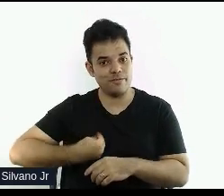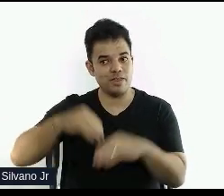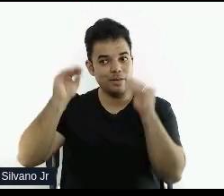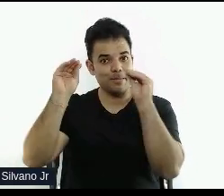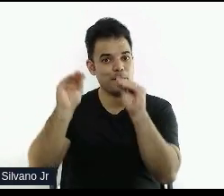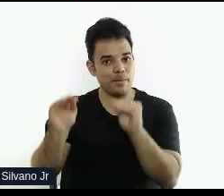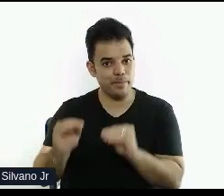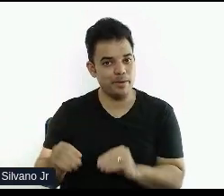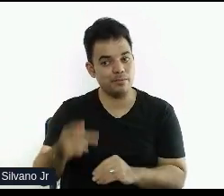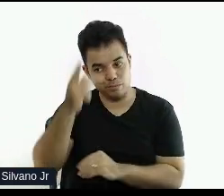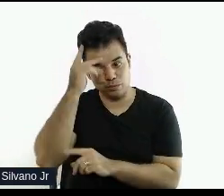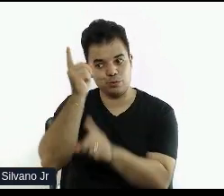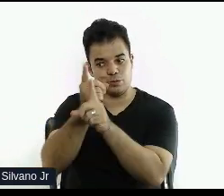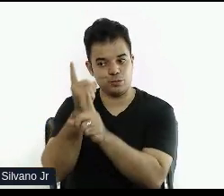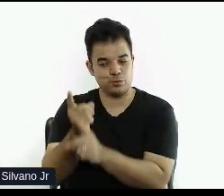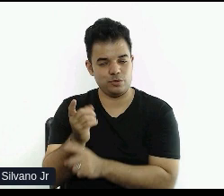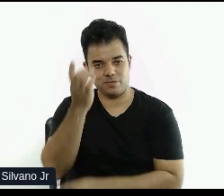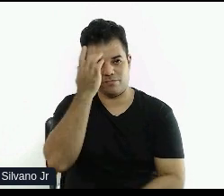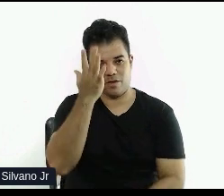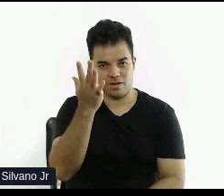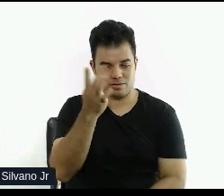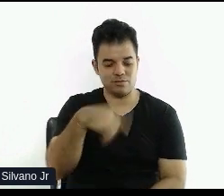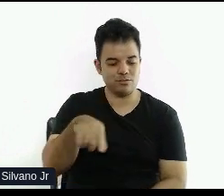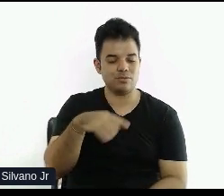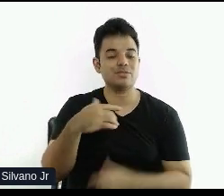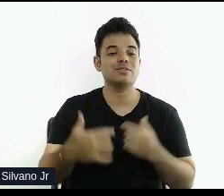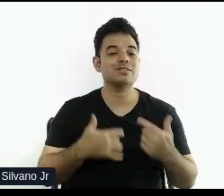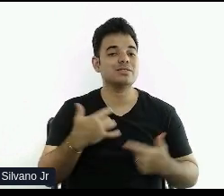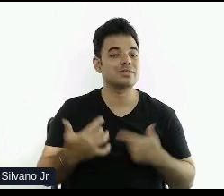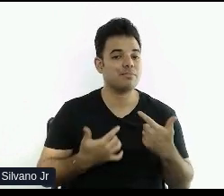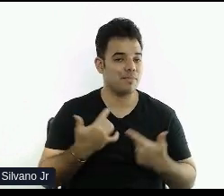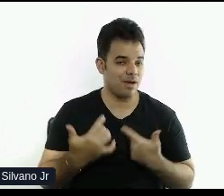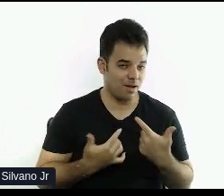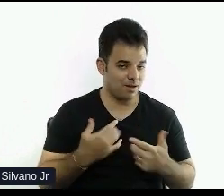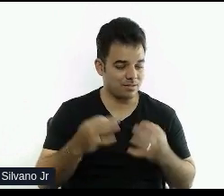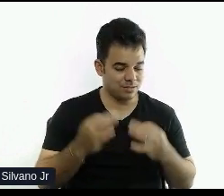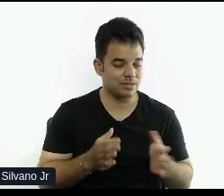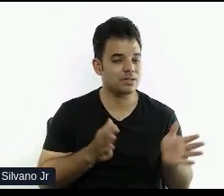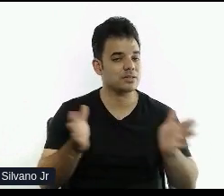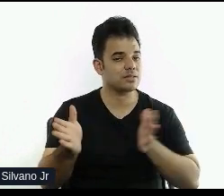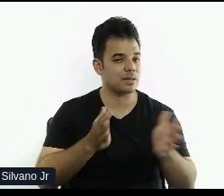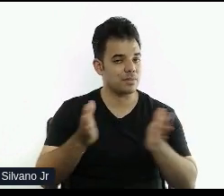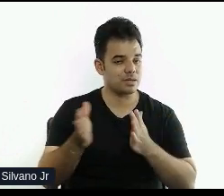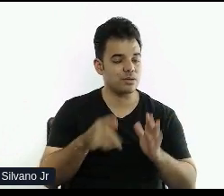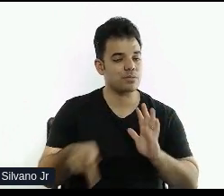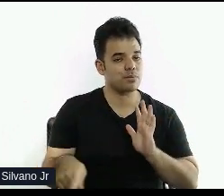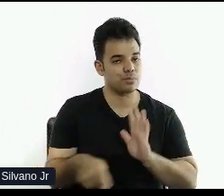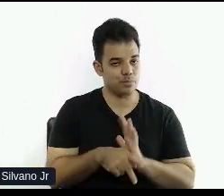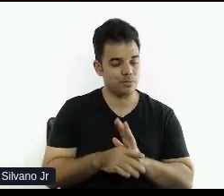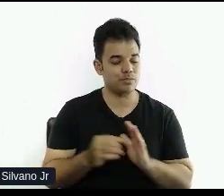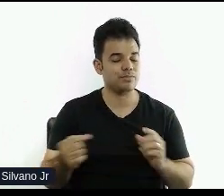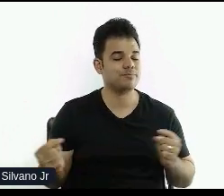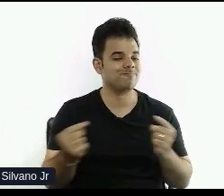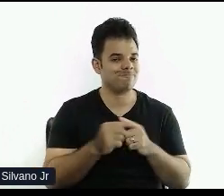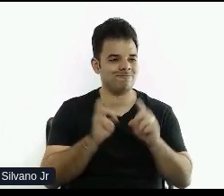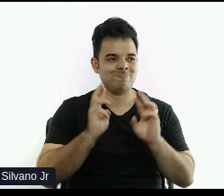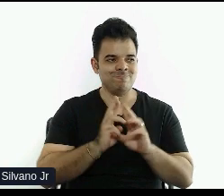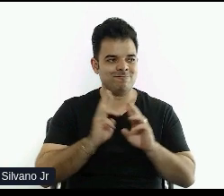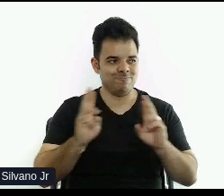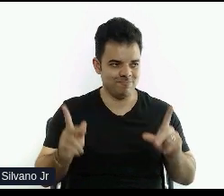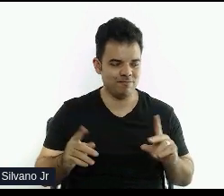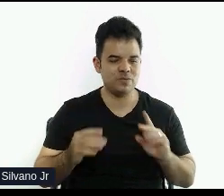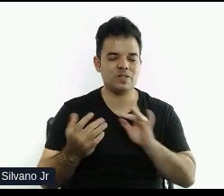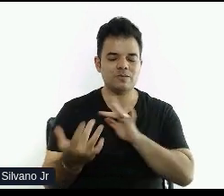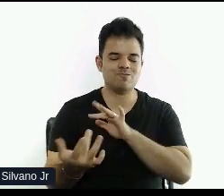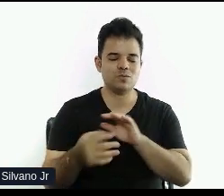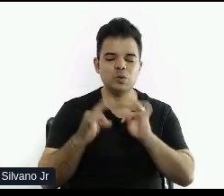A gente precisa trabalhar de uma forma que conte a acessibilidade como um ponto de diferencial ali, né? Para atender as pessoas